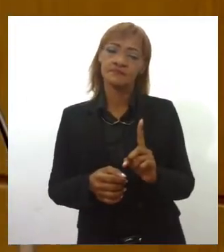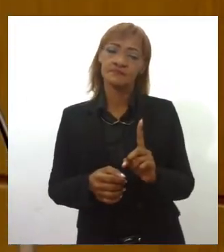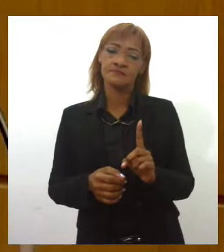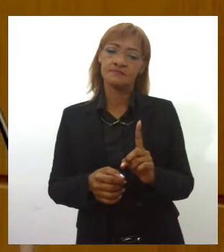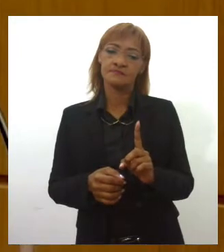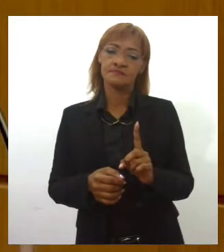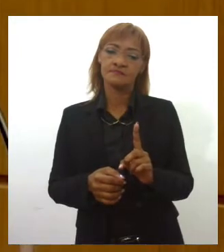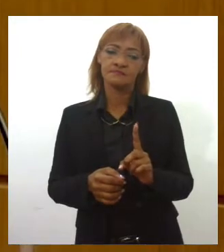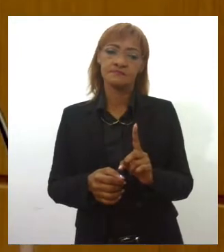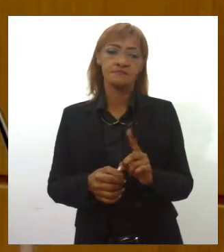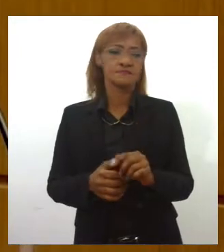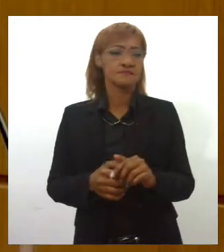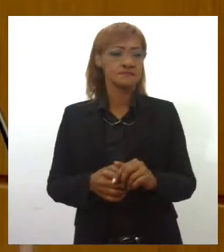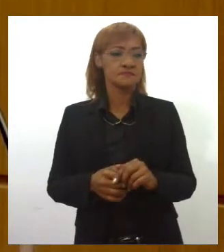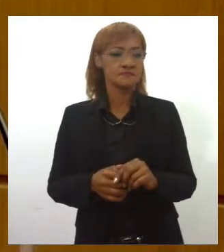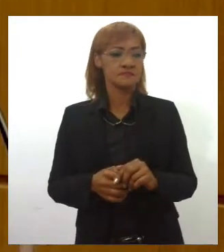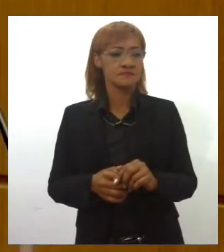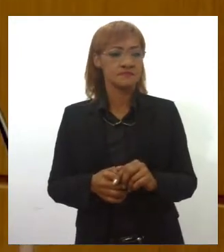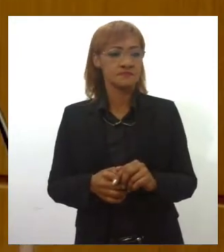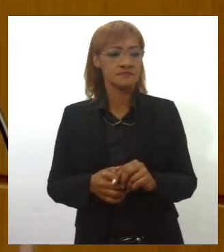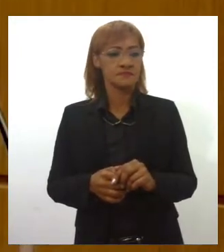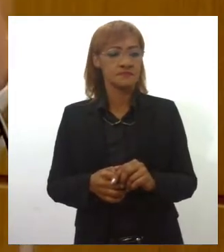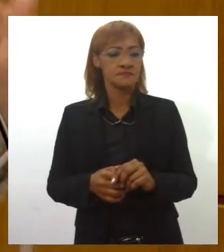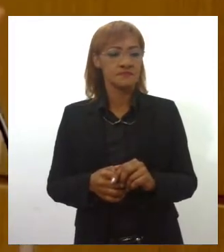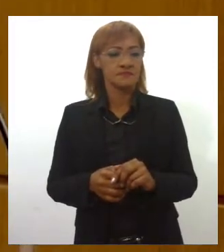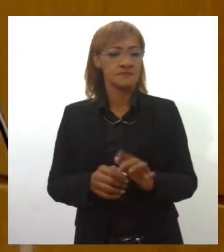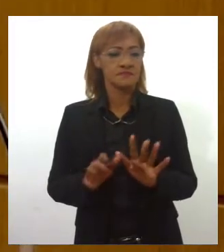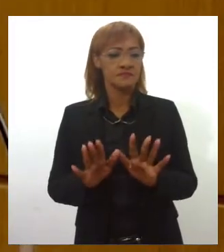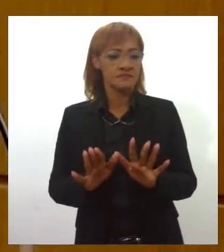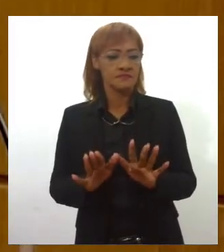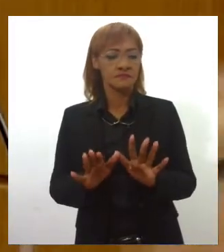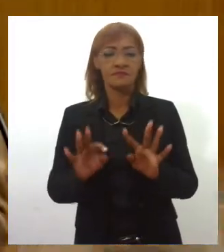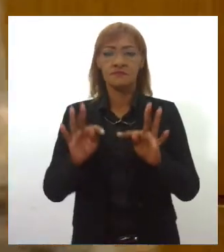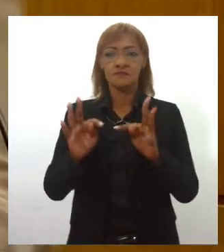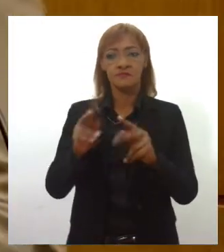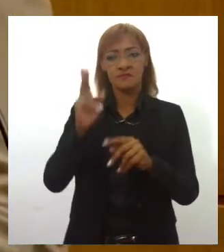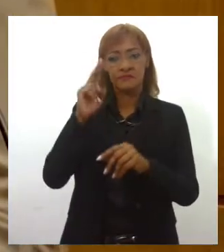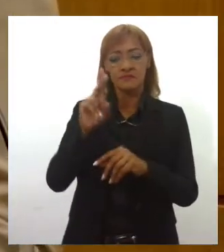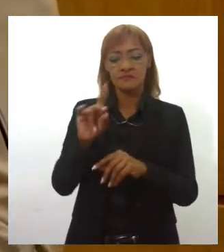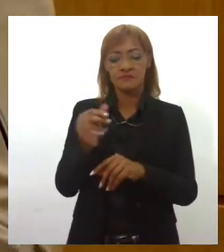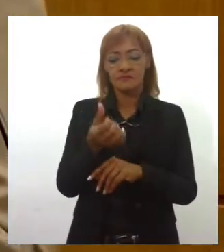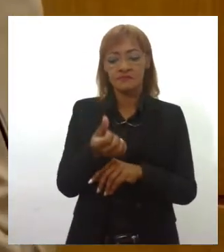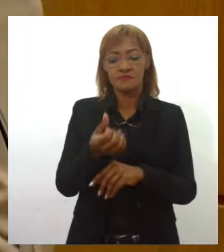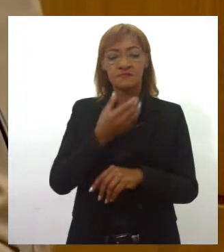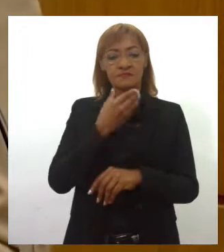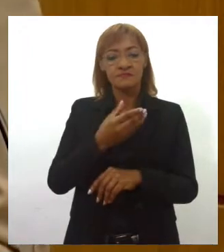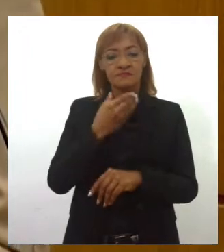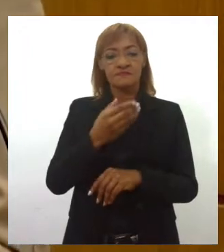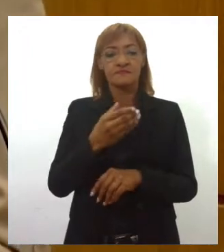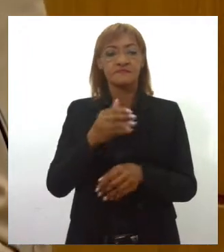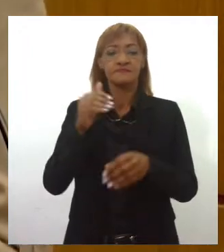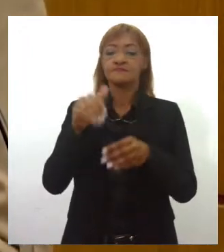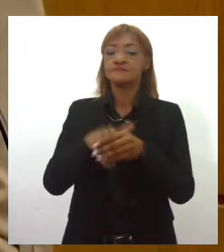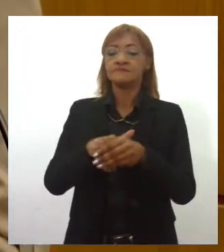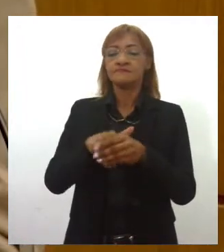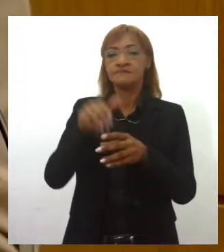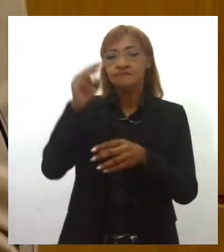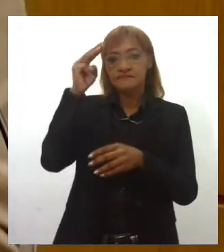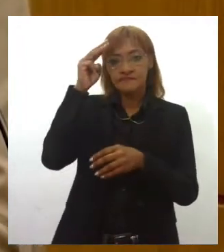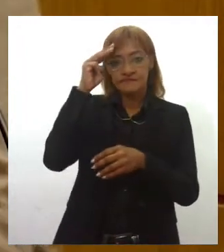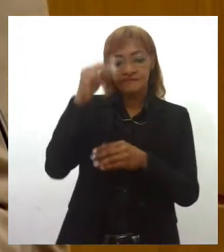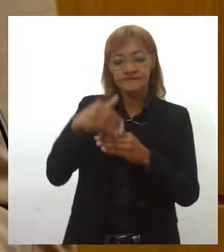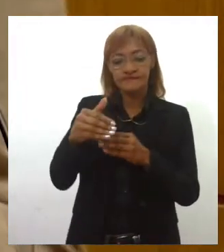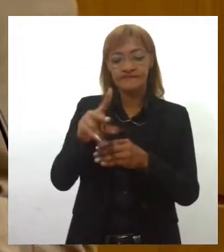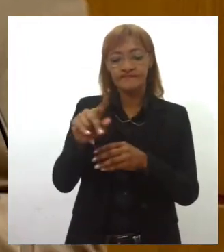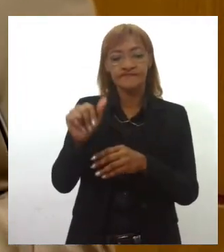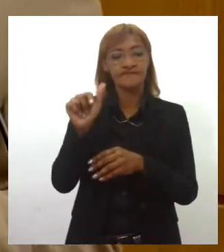comemorado, é lembrado, no dia 6 de dezembro, e nós vamos ter votação na próxima terça-feira, dia 7,